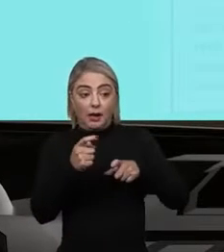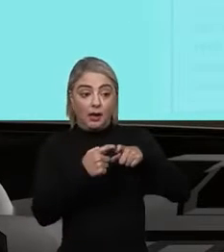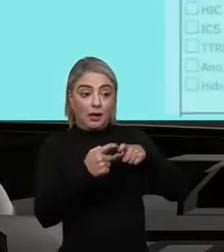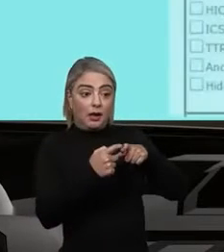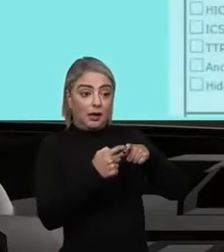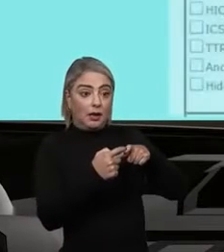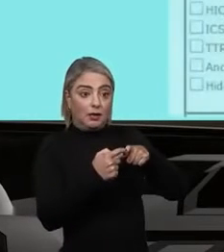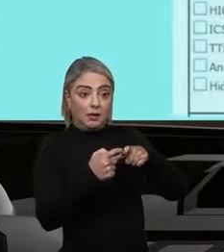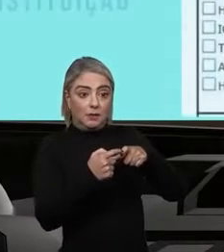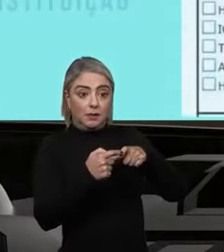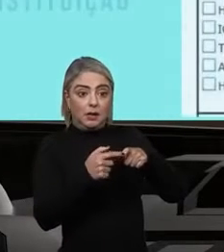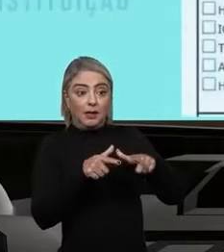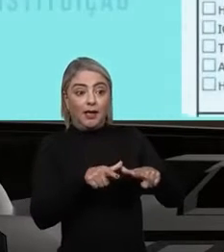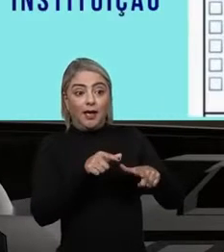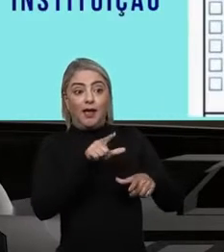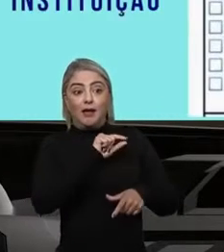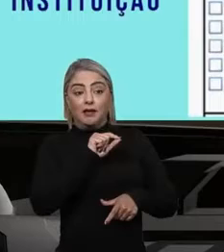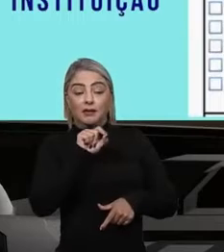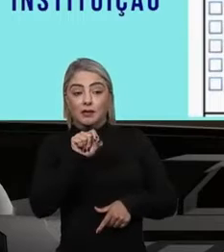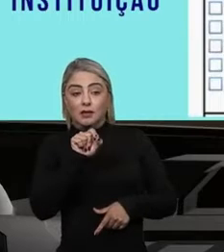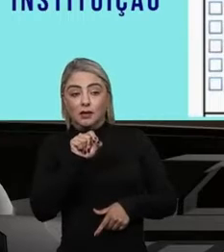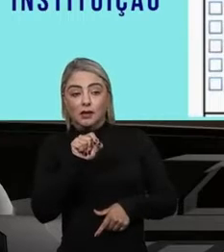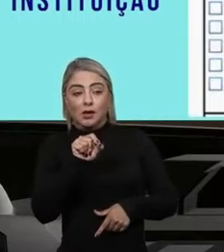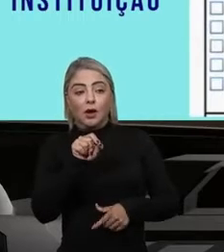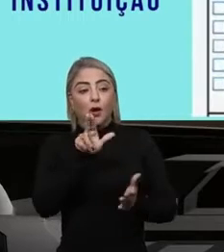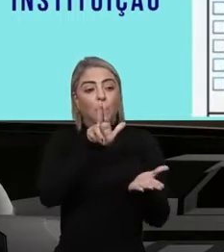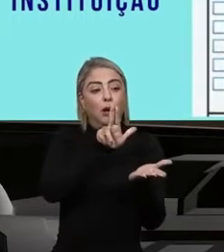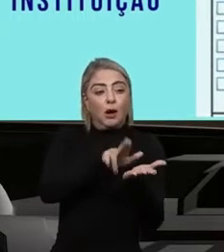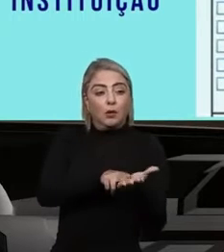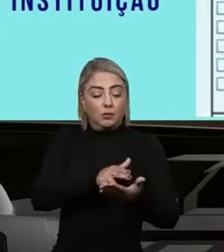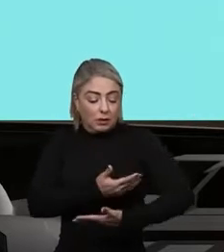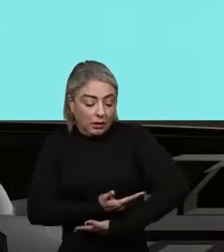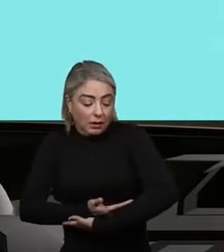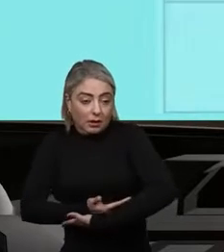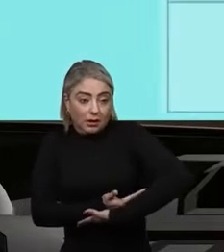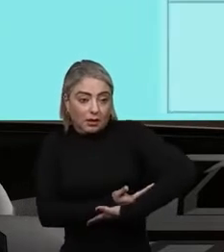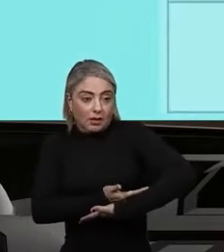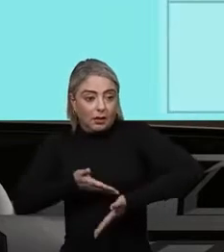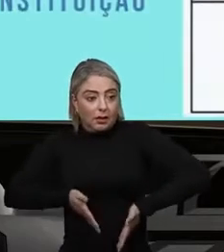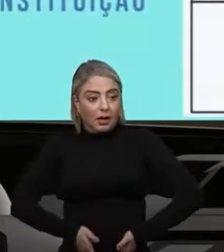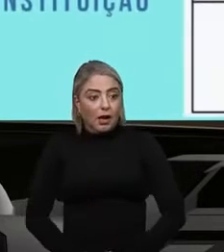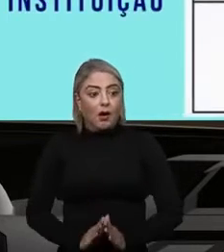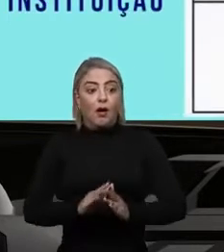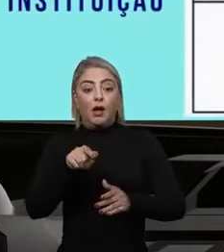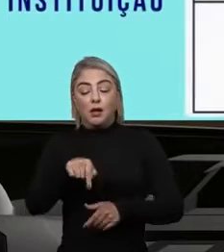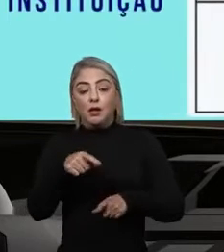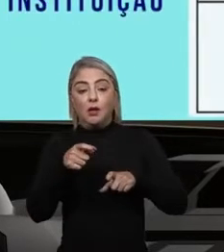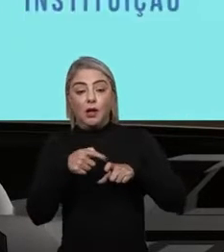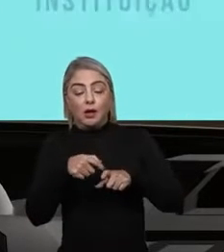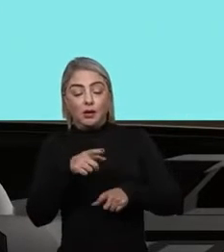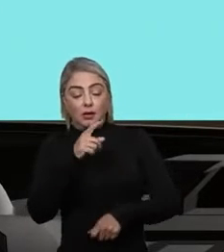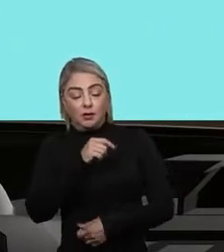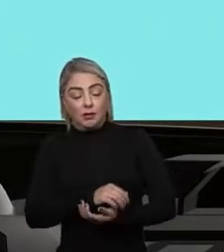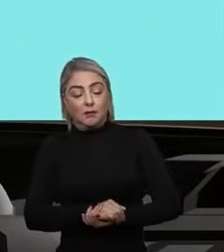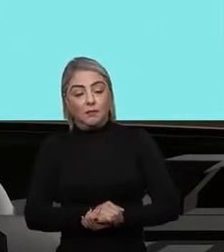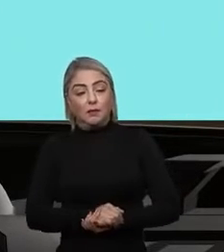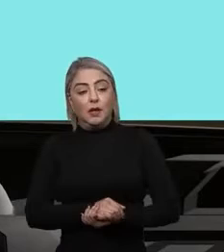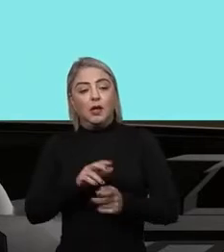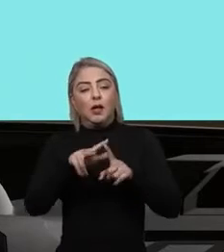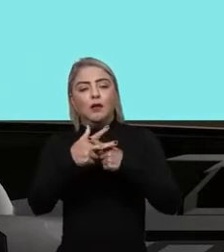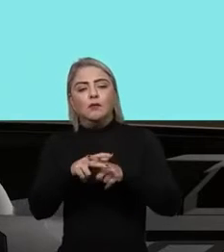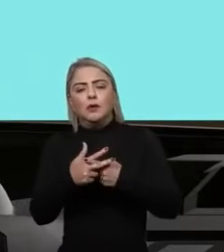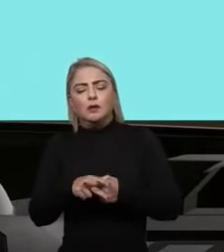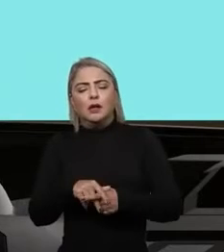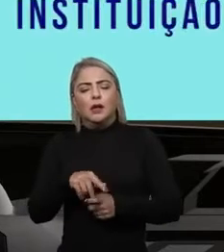No slide anterior, a gente tinha aqui uma UTI neonatal, agora a gente tem aqui uma clínica médica. Então, a ferramenta é